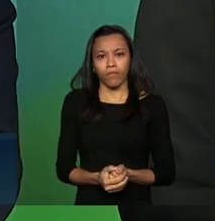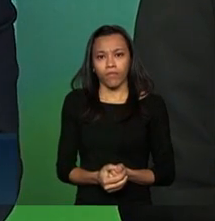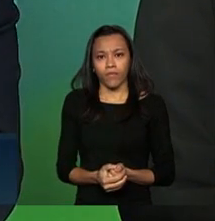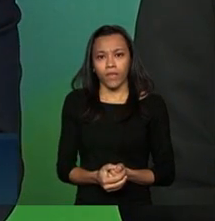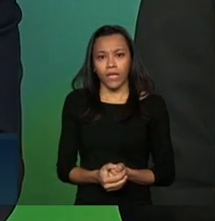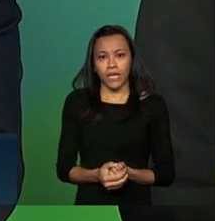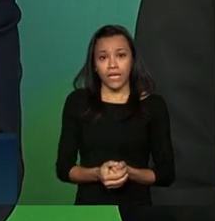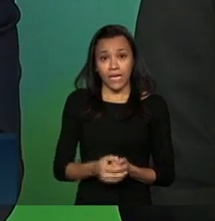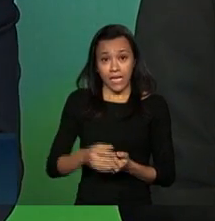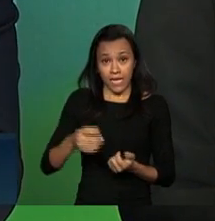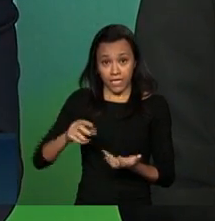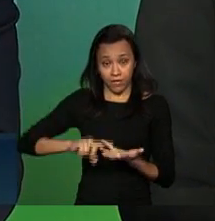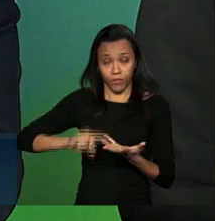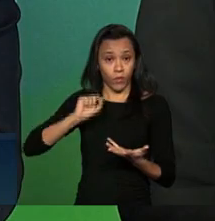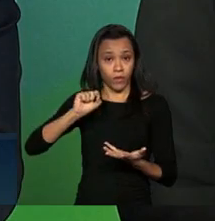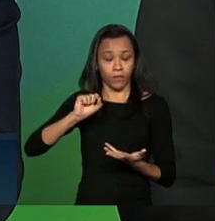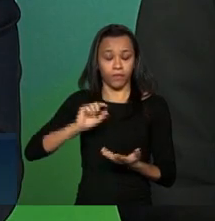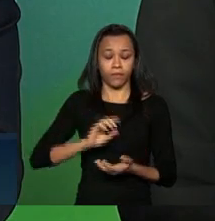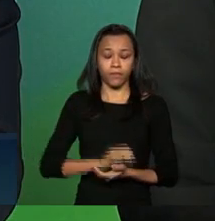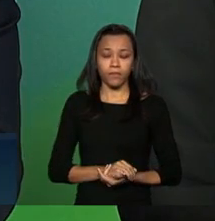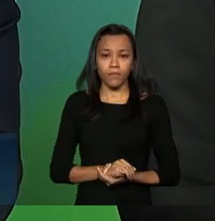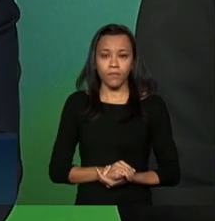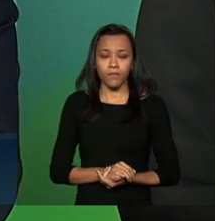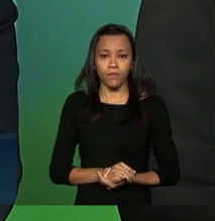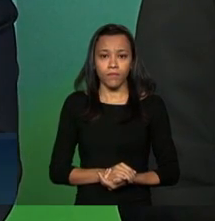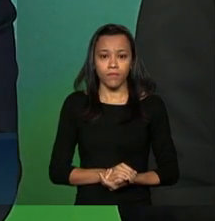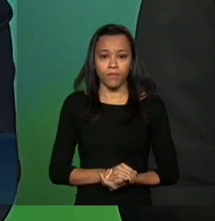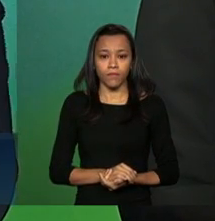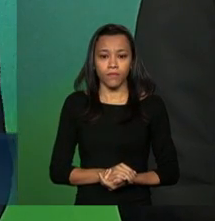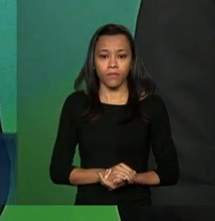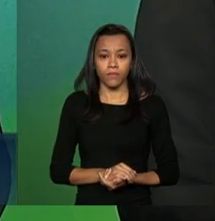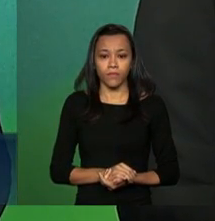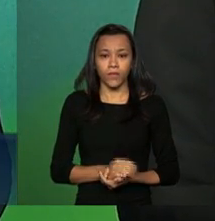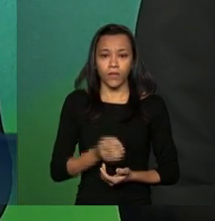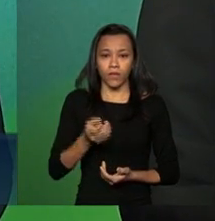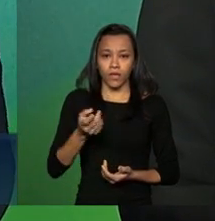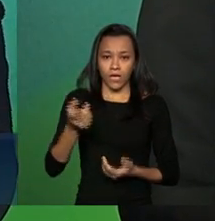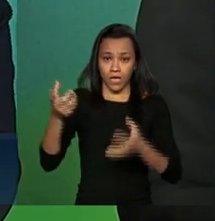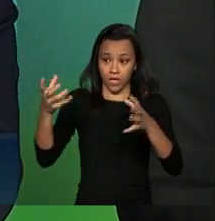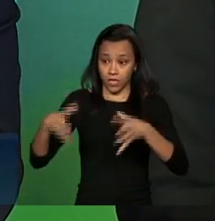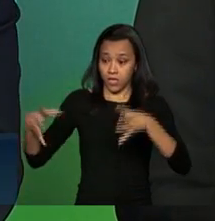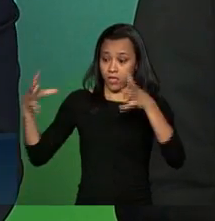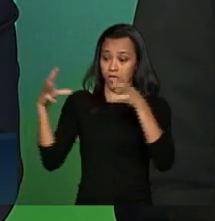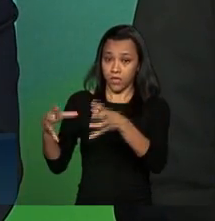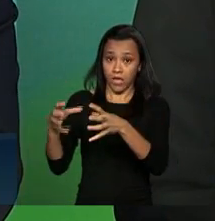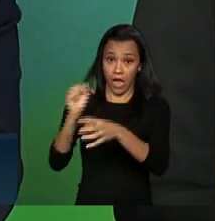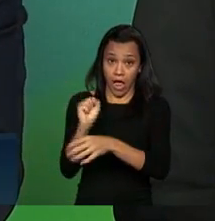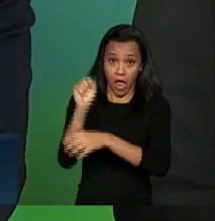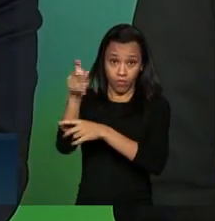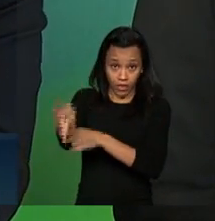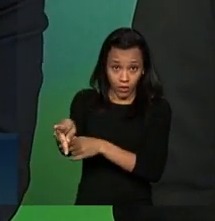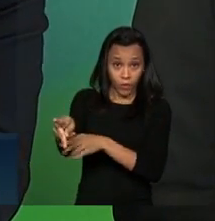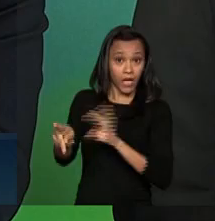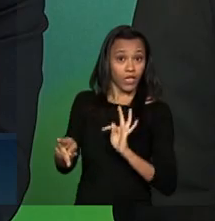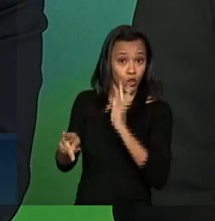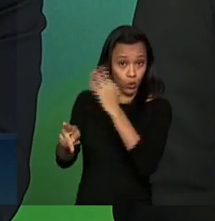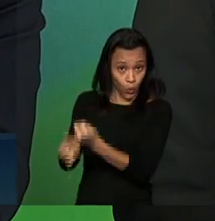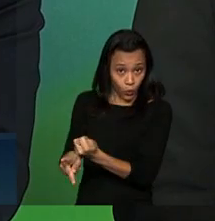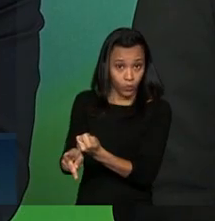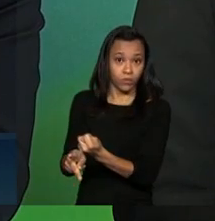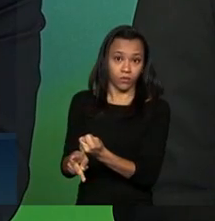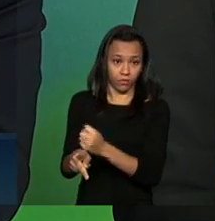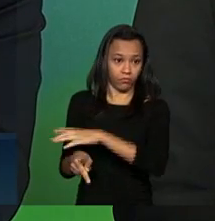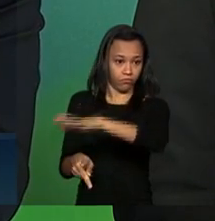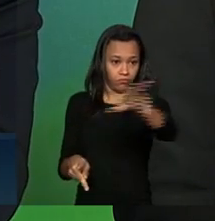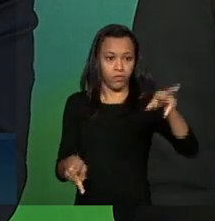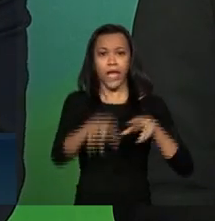desses recursos, ou seja, o bolo é de todos. O fundo do regime geral